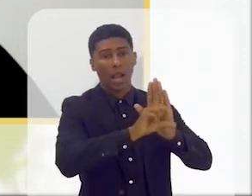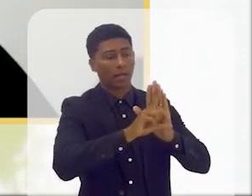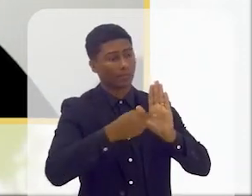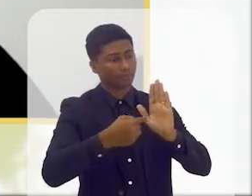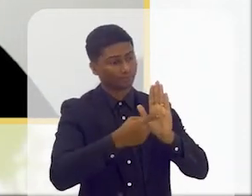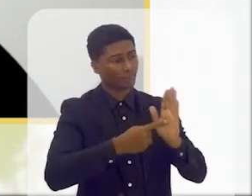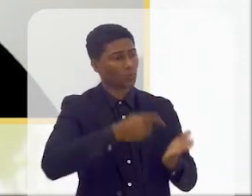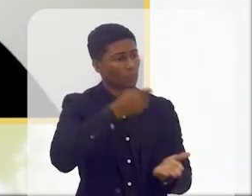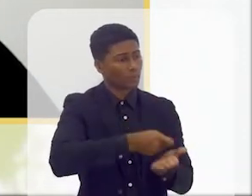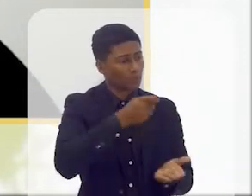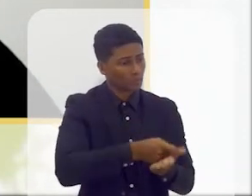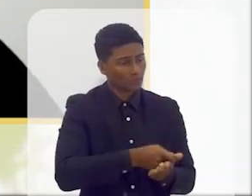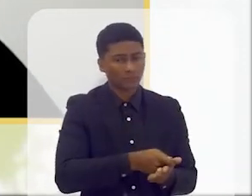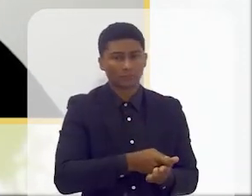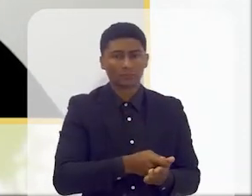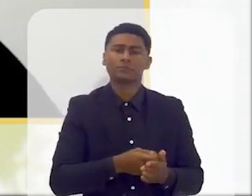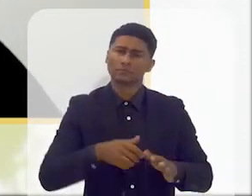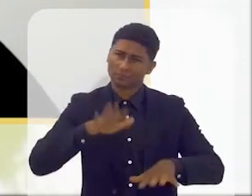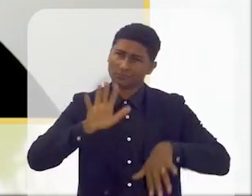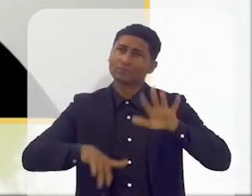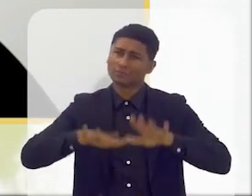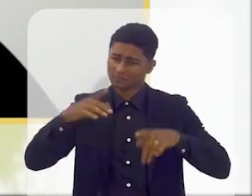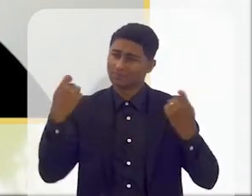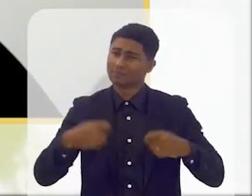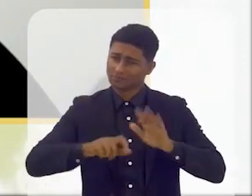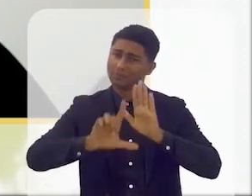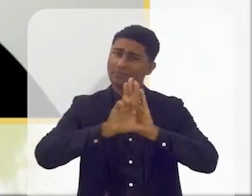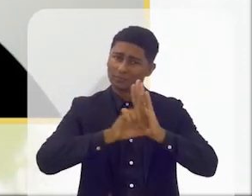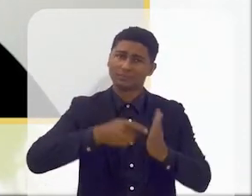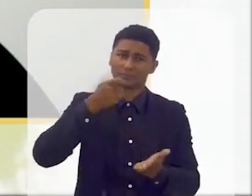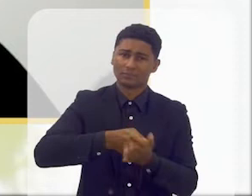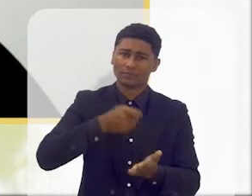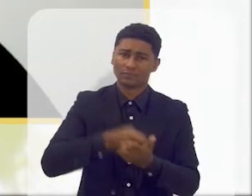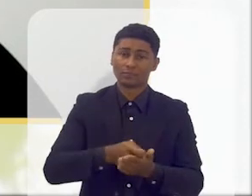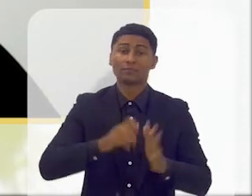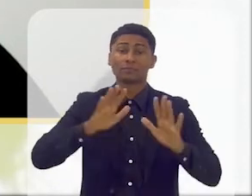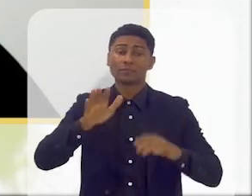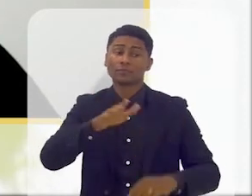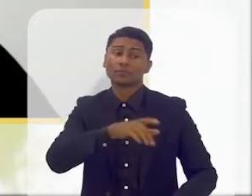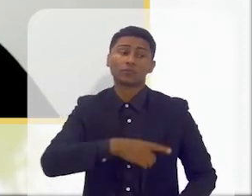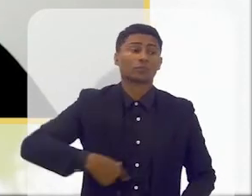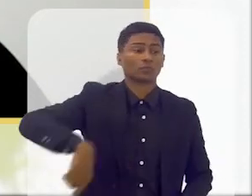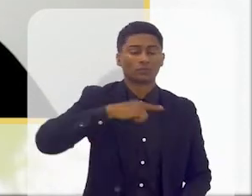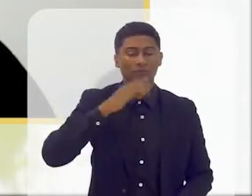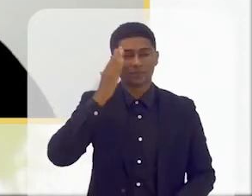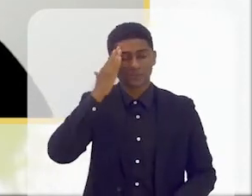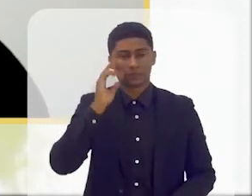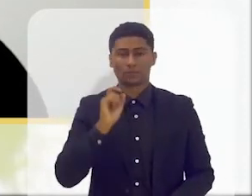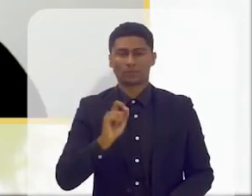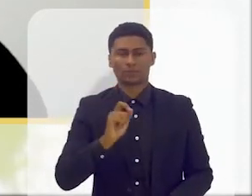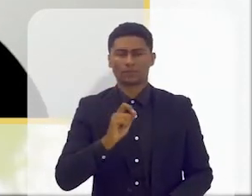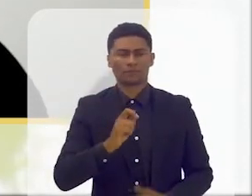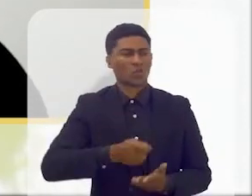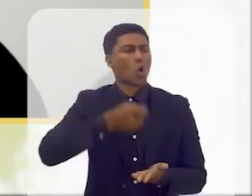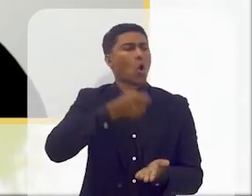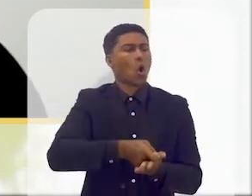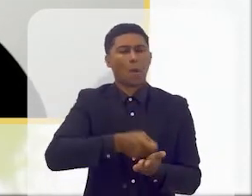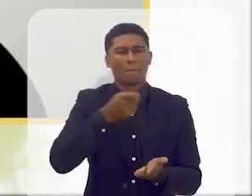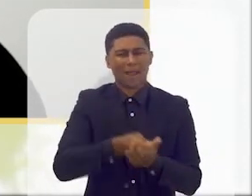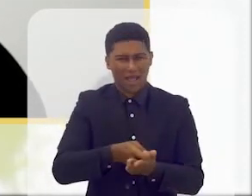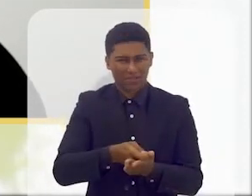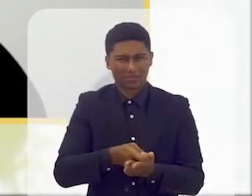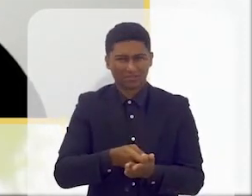obrigação. Às vezes temos que ir pela lei, pela obrigação, mas todos sabemos que tudo o que é obrigado,